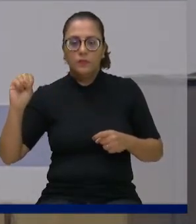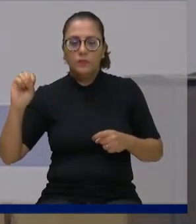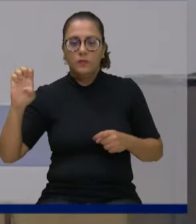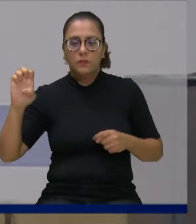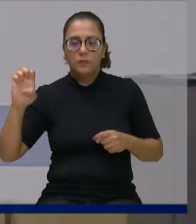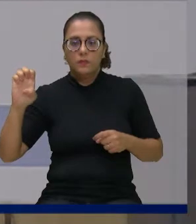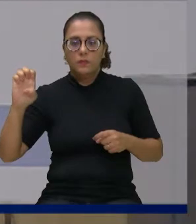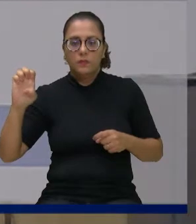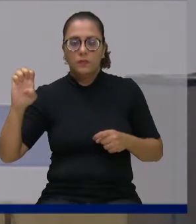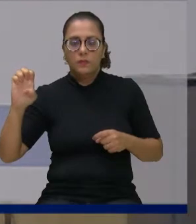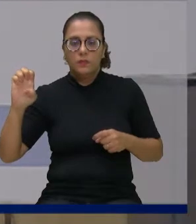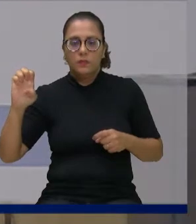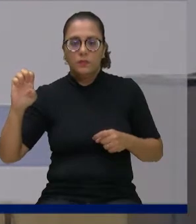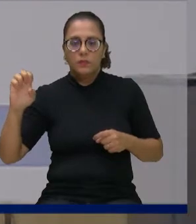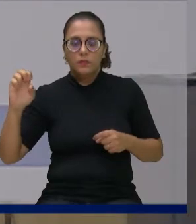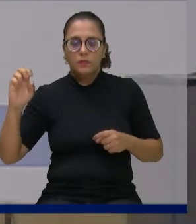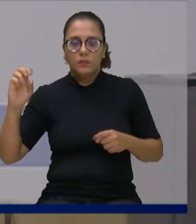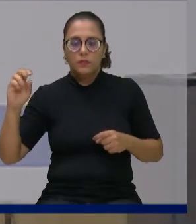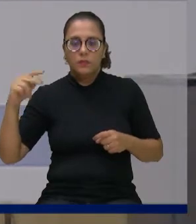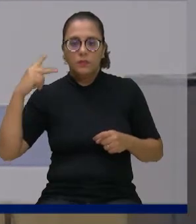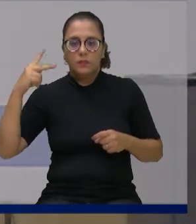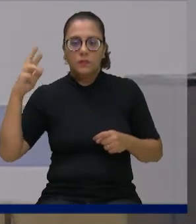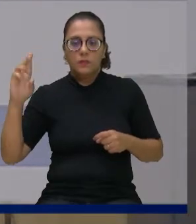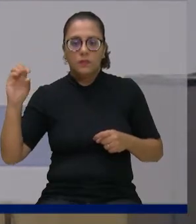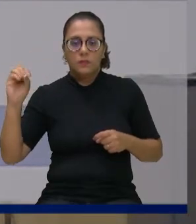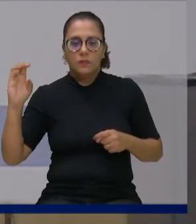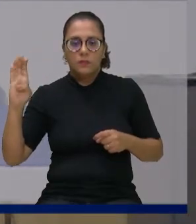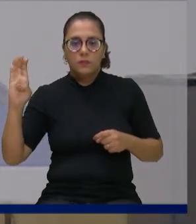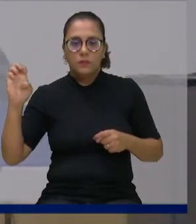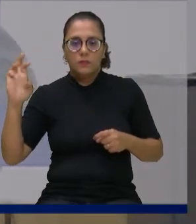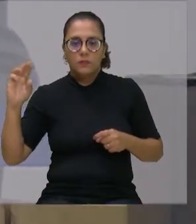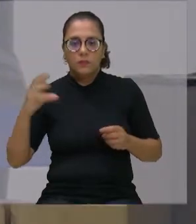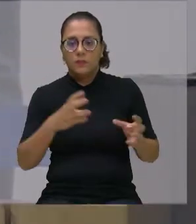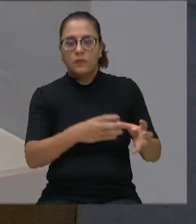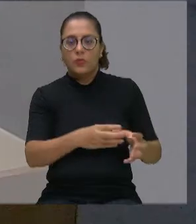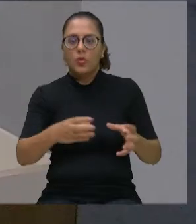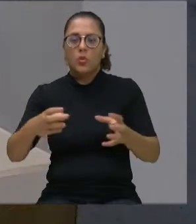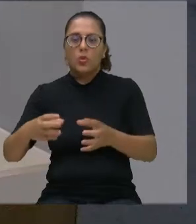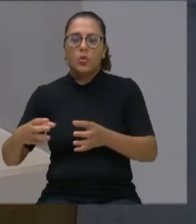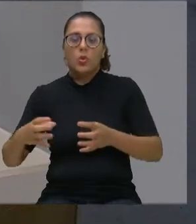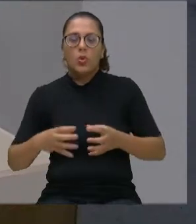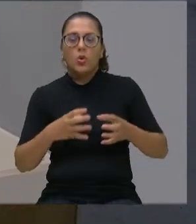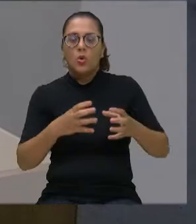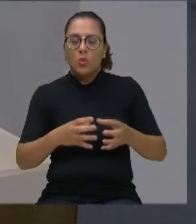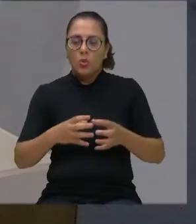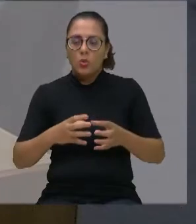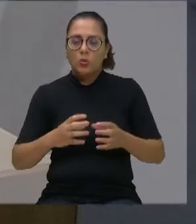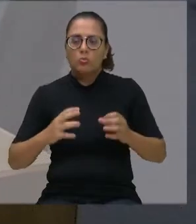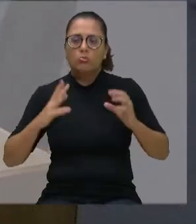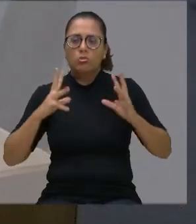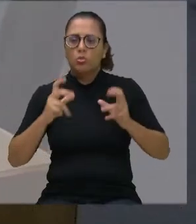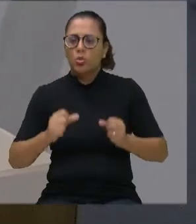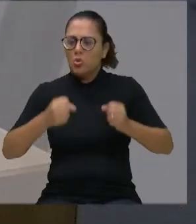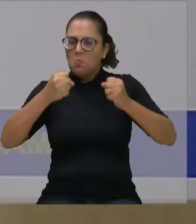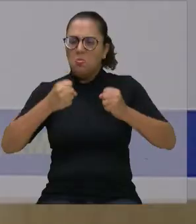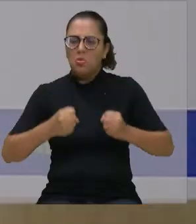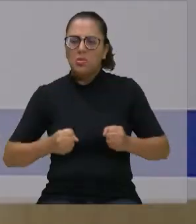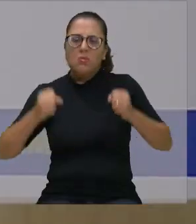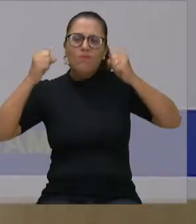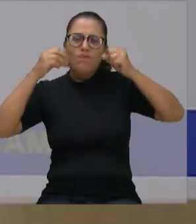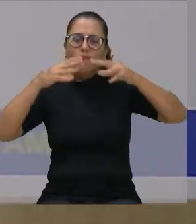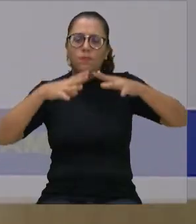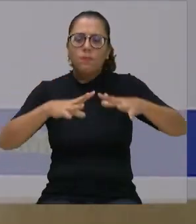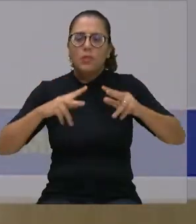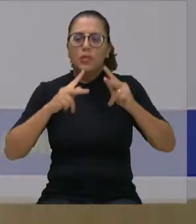Roberto Eleve. Havendo número legal e sobre a proteção de Deus, elevando que todo poder emana do povo, declaro